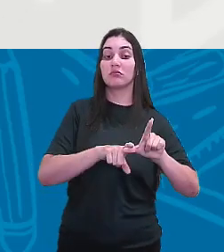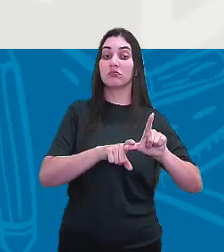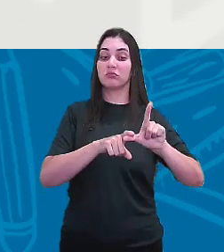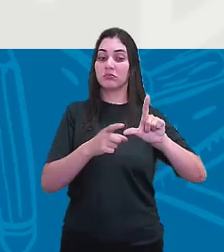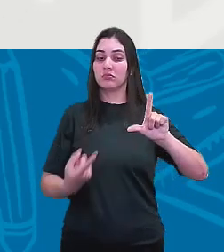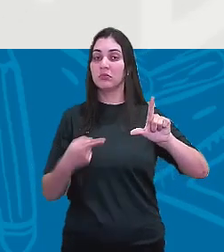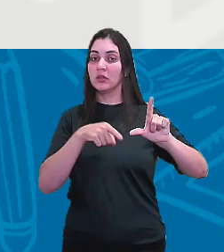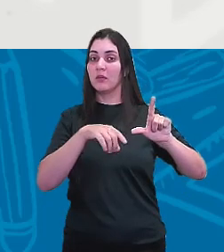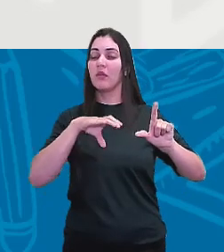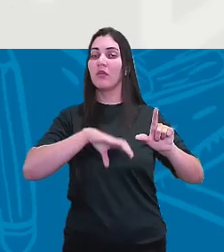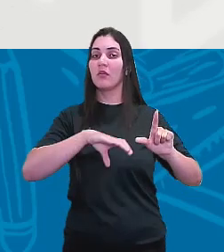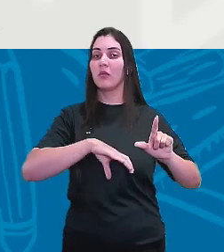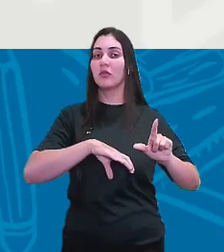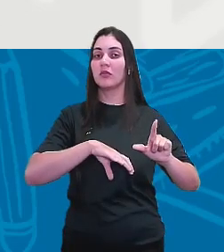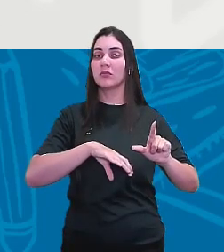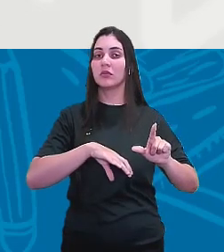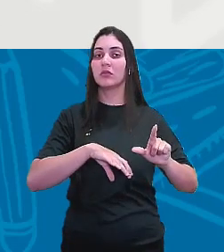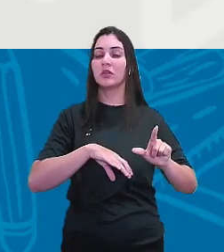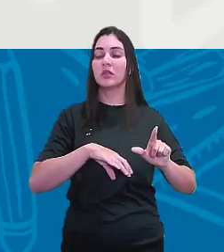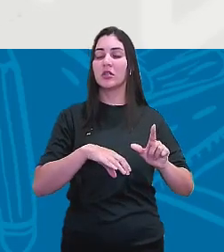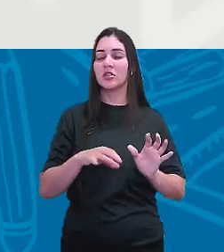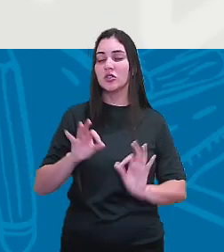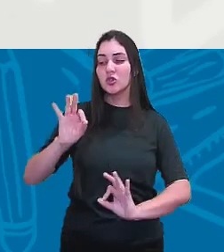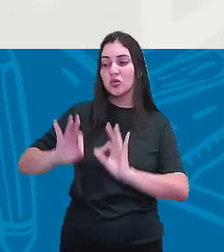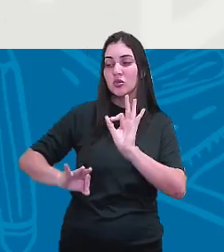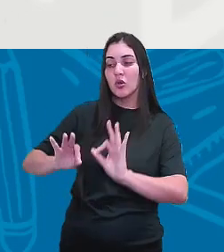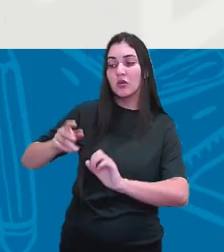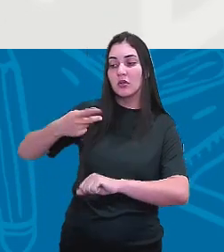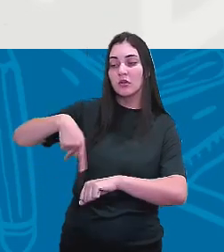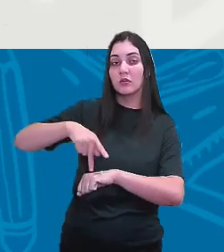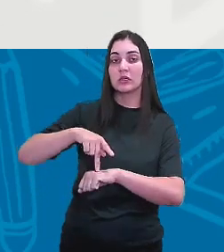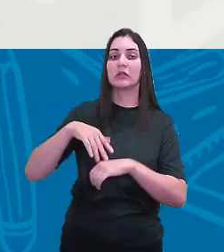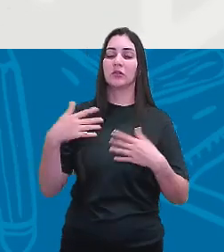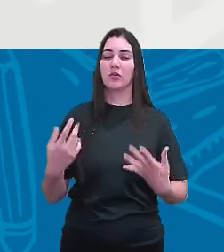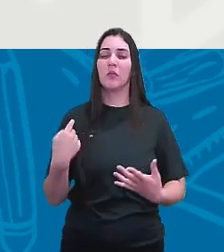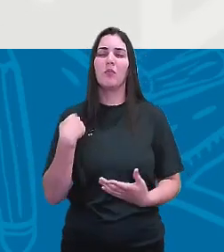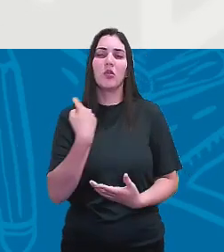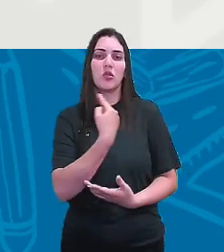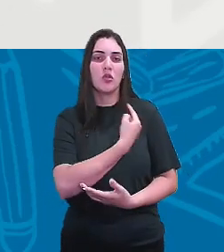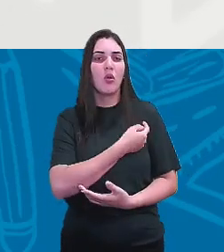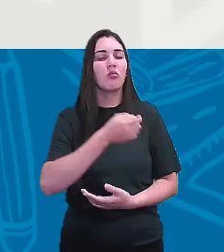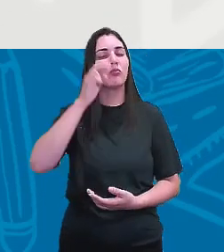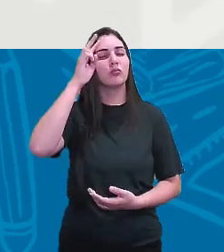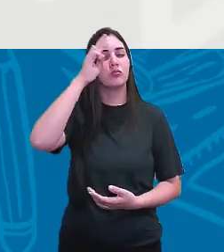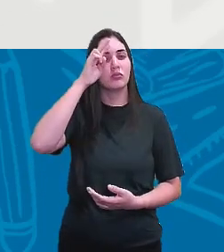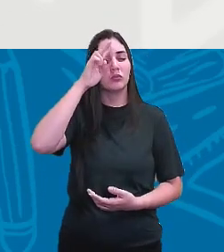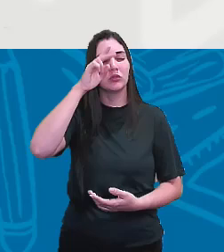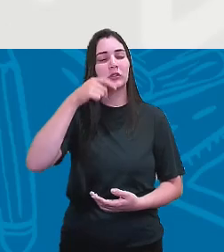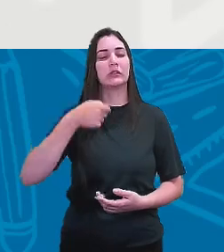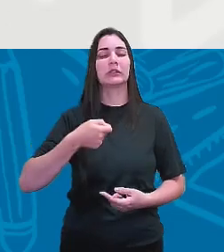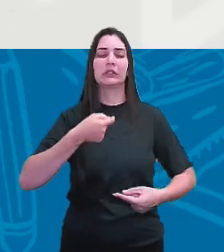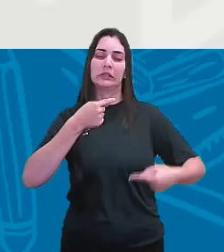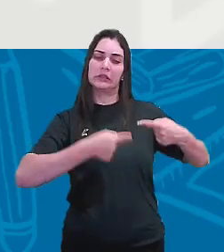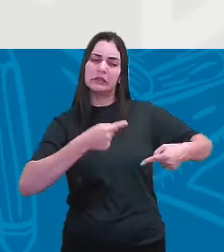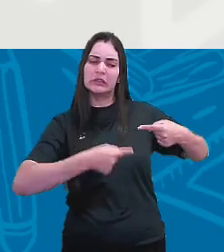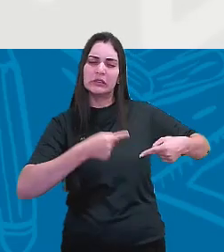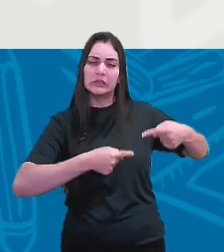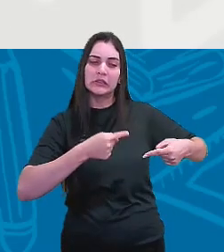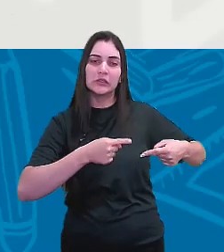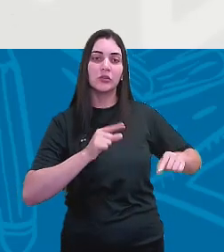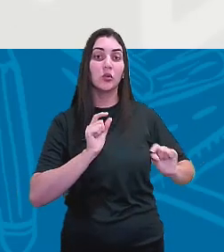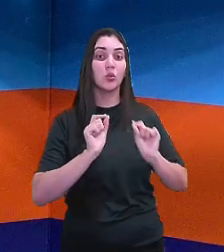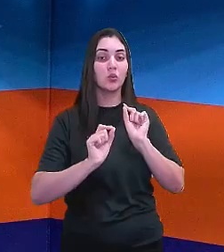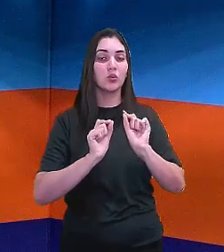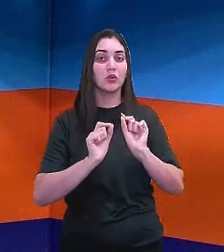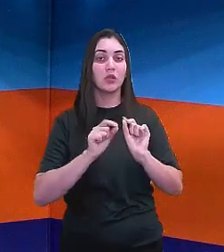e se constituíssem como uma nação. Por mais que nós, historiadores, discutimos que